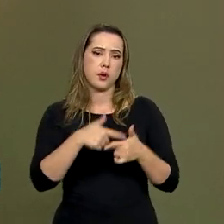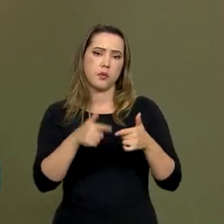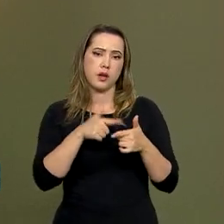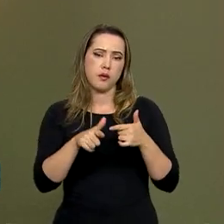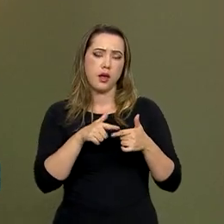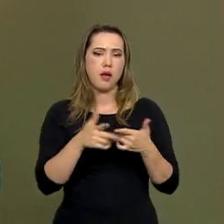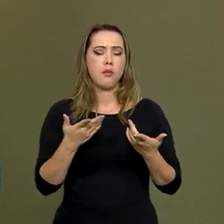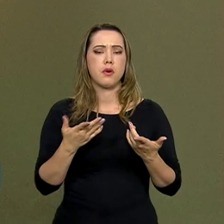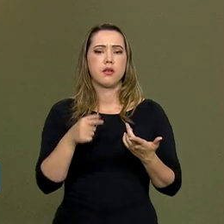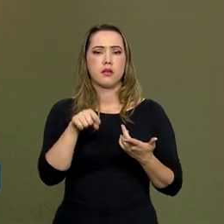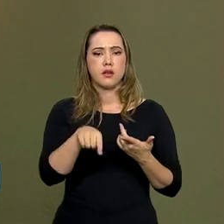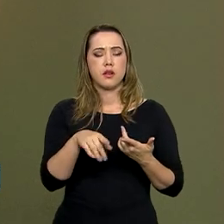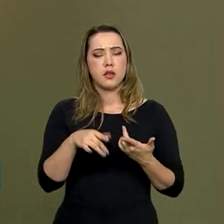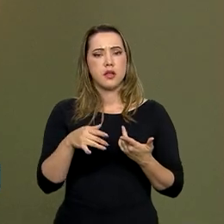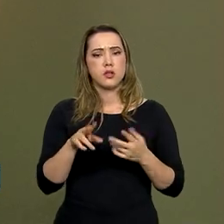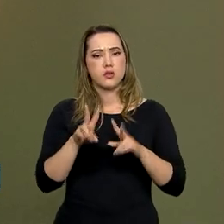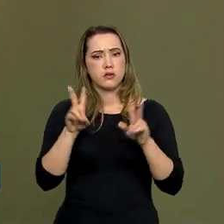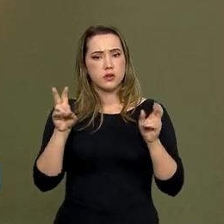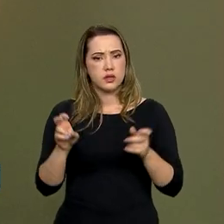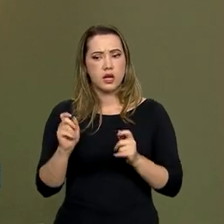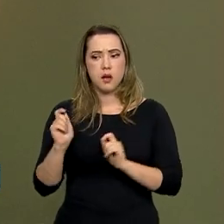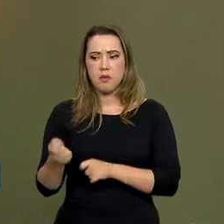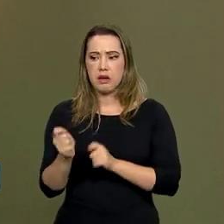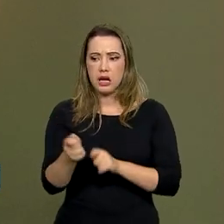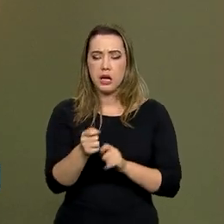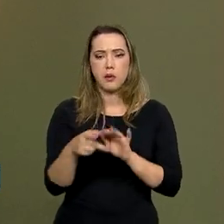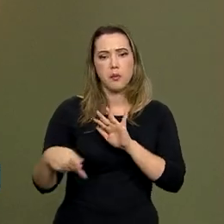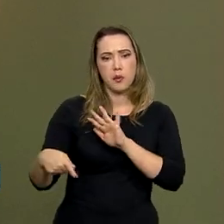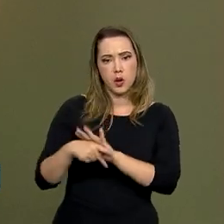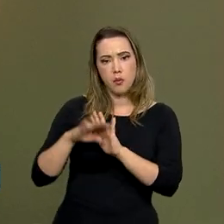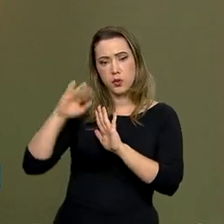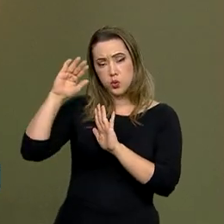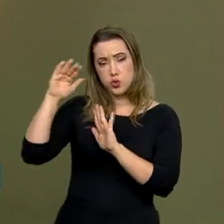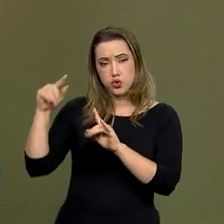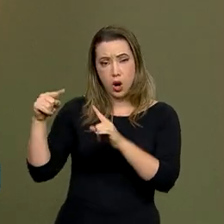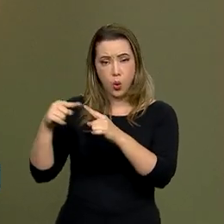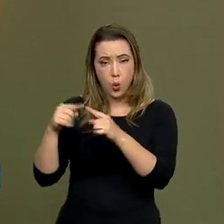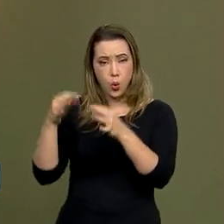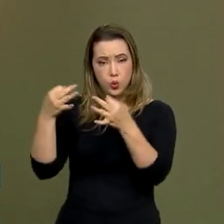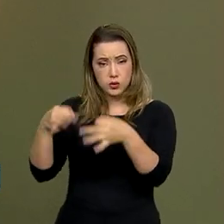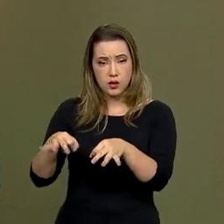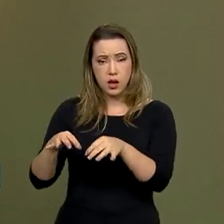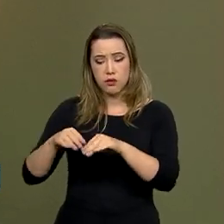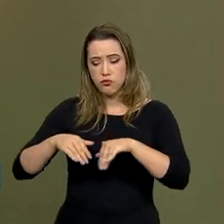fazer a chamada queima prescrita, fazer os aceros,